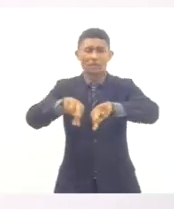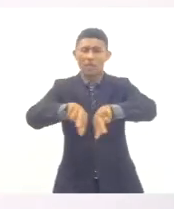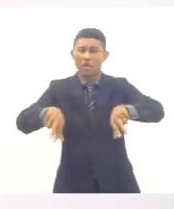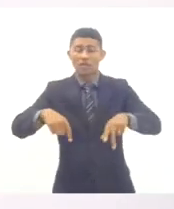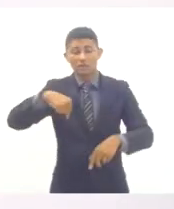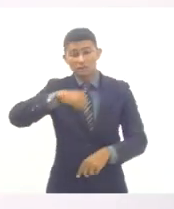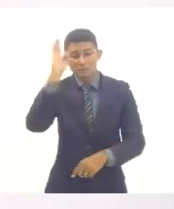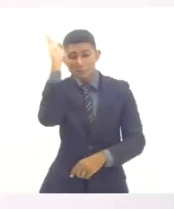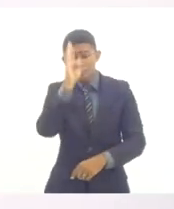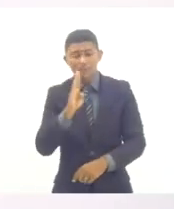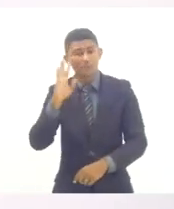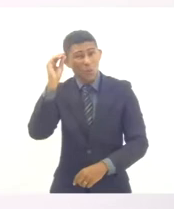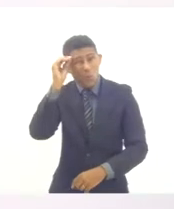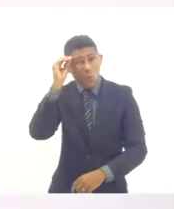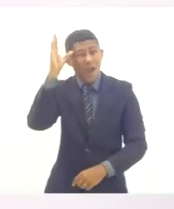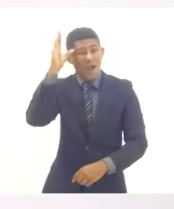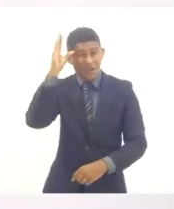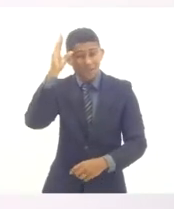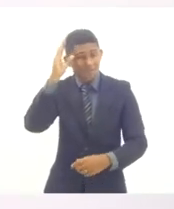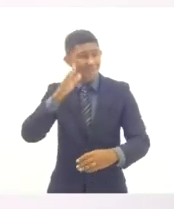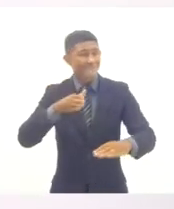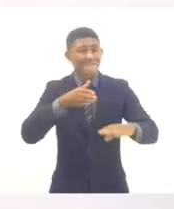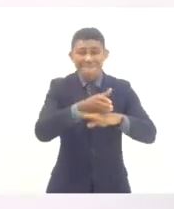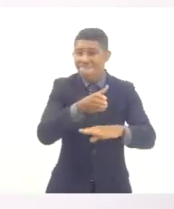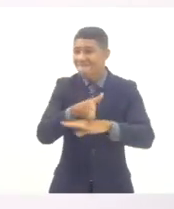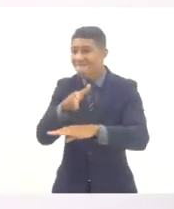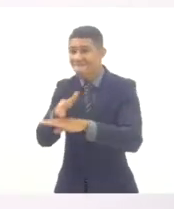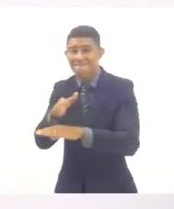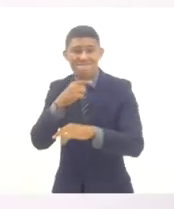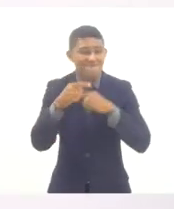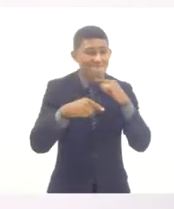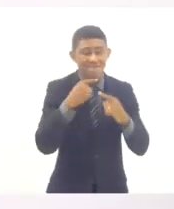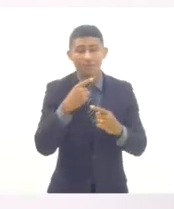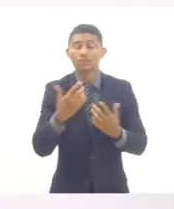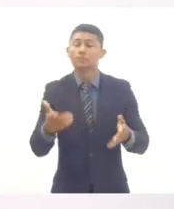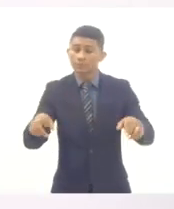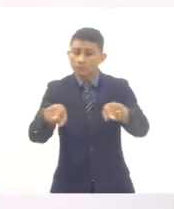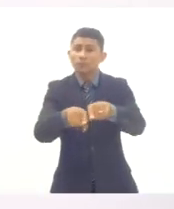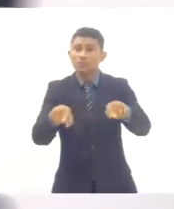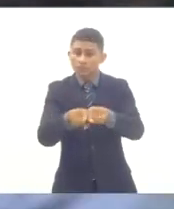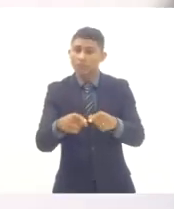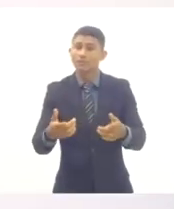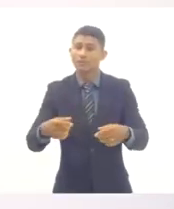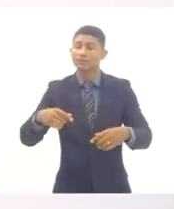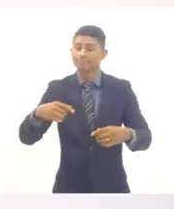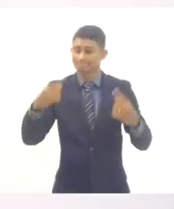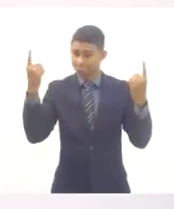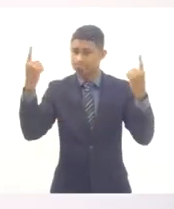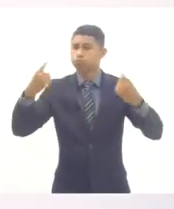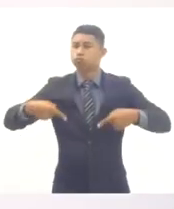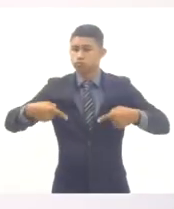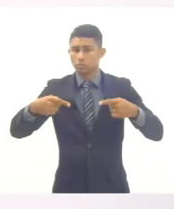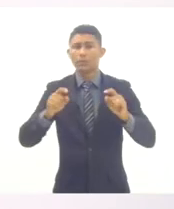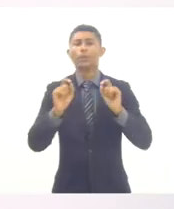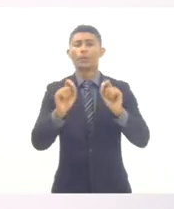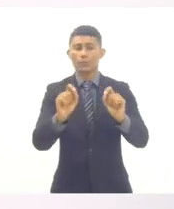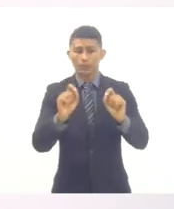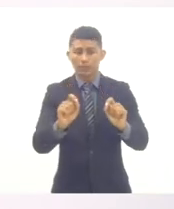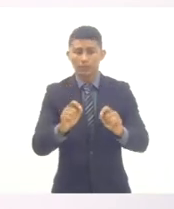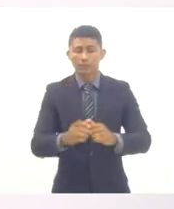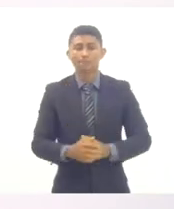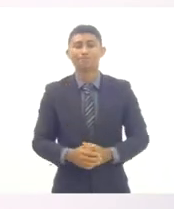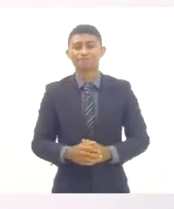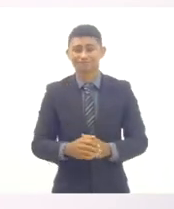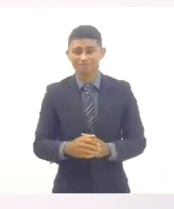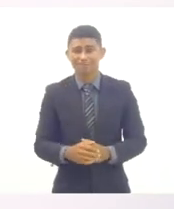tão limitado, a gente não pode, de forma alguma, deixar de destacar também que esse nosso desafio ainda tem,